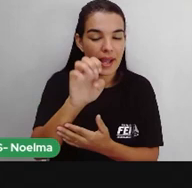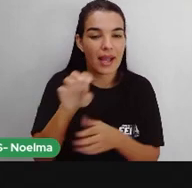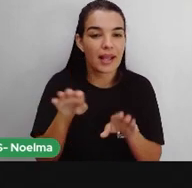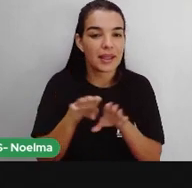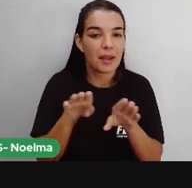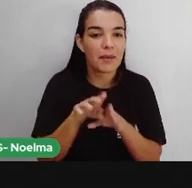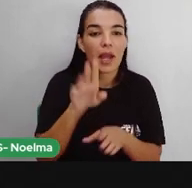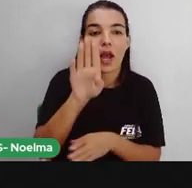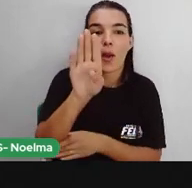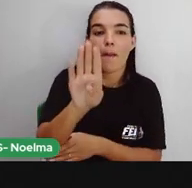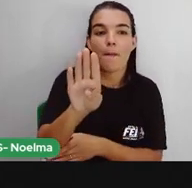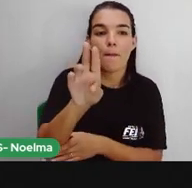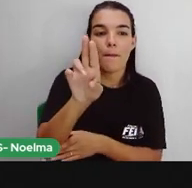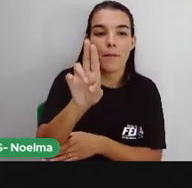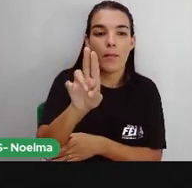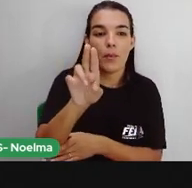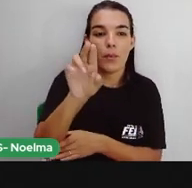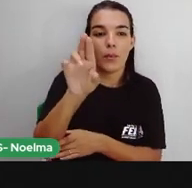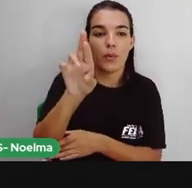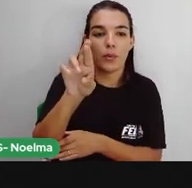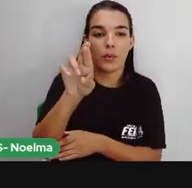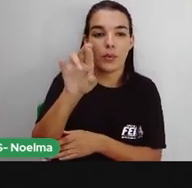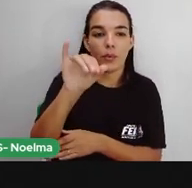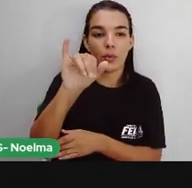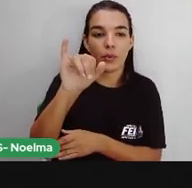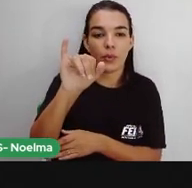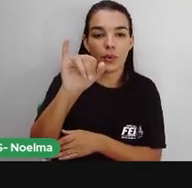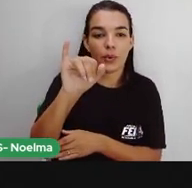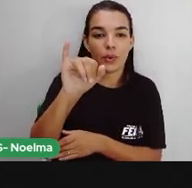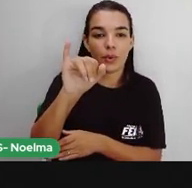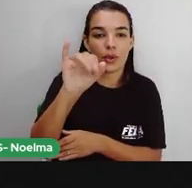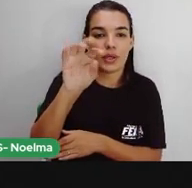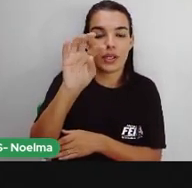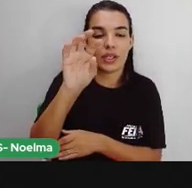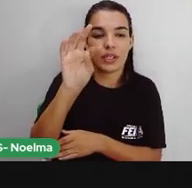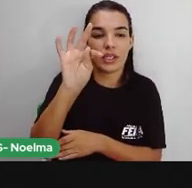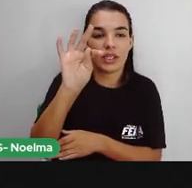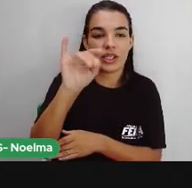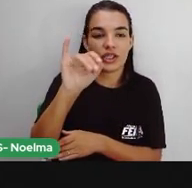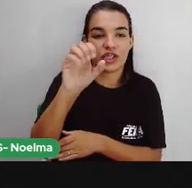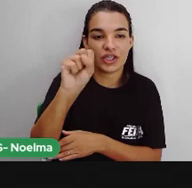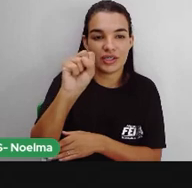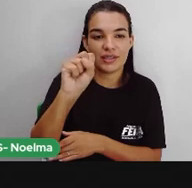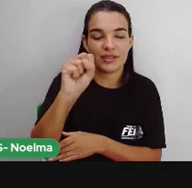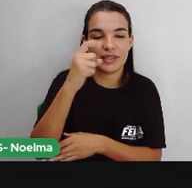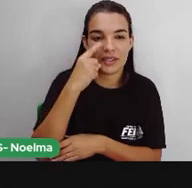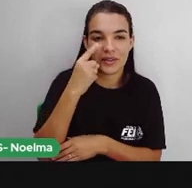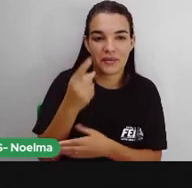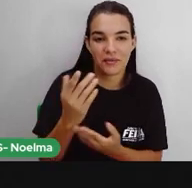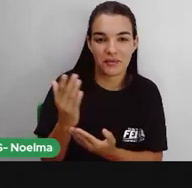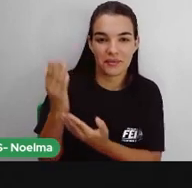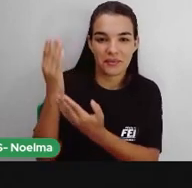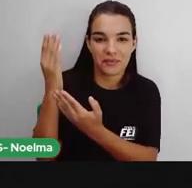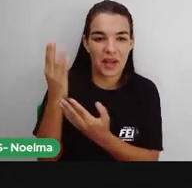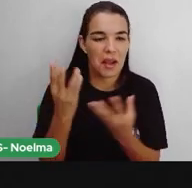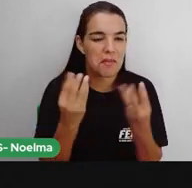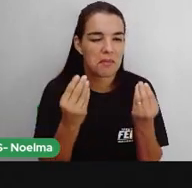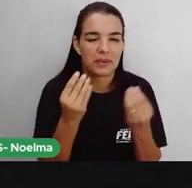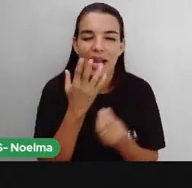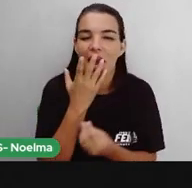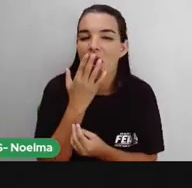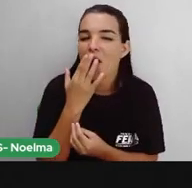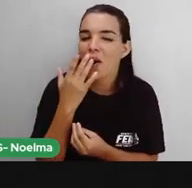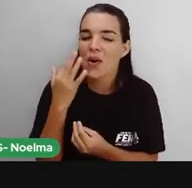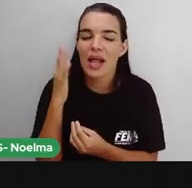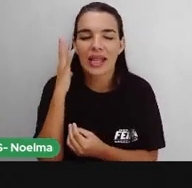Aí, nós temos a imagem, a imagem, né? Dos IPs, né? Que tem de várias cores, é muito